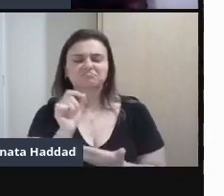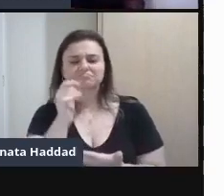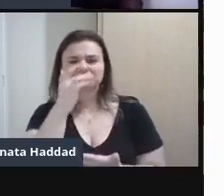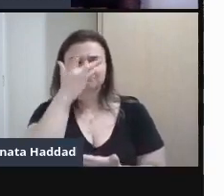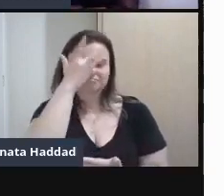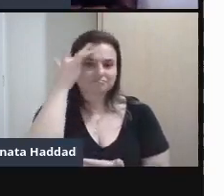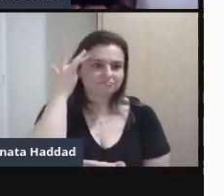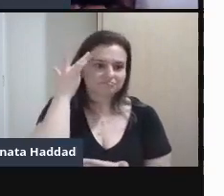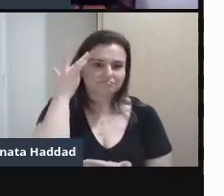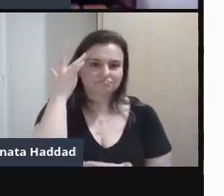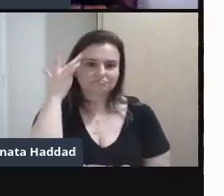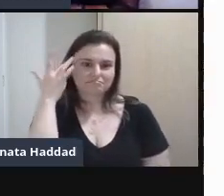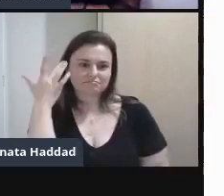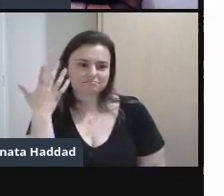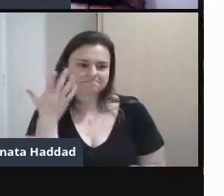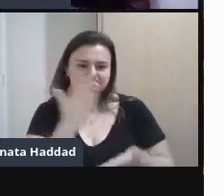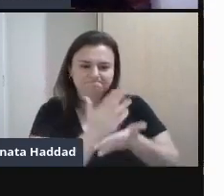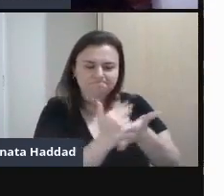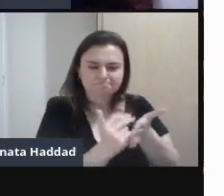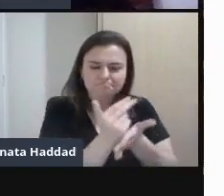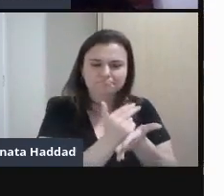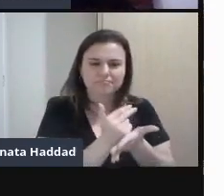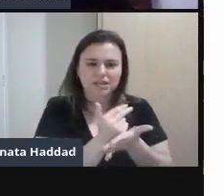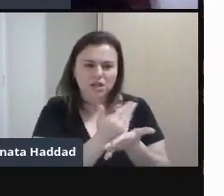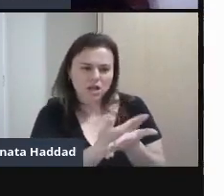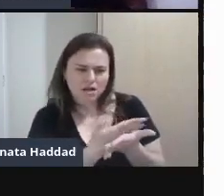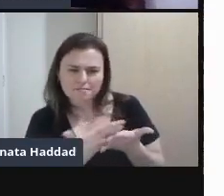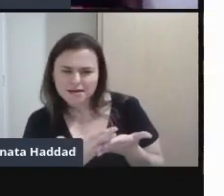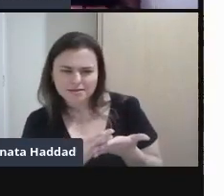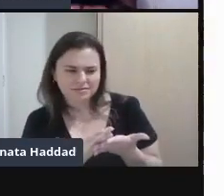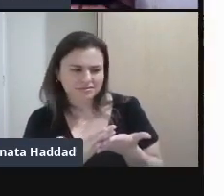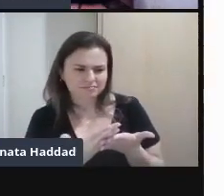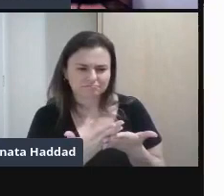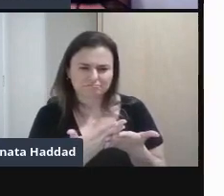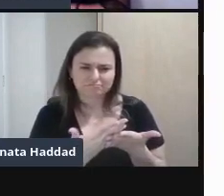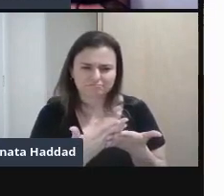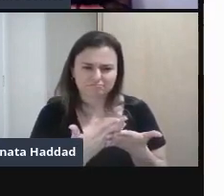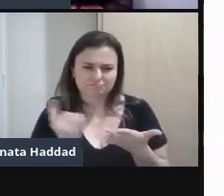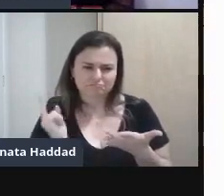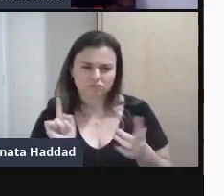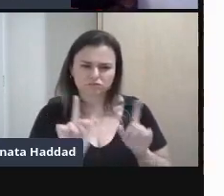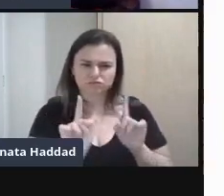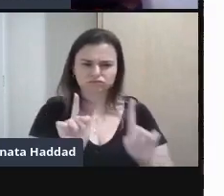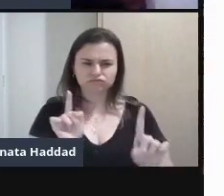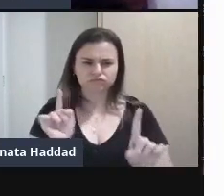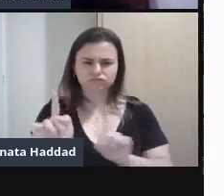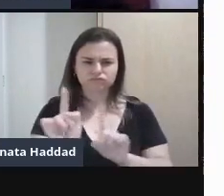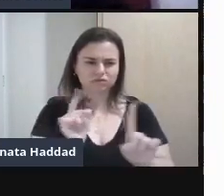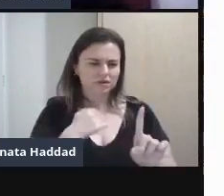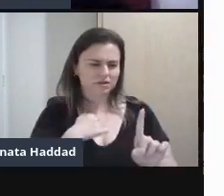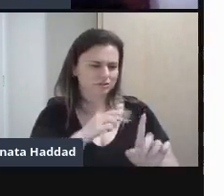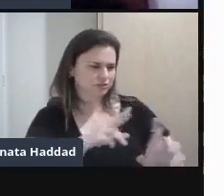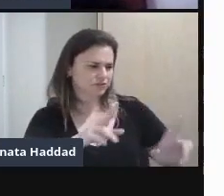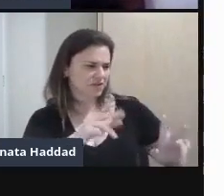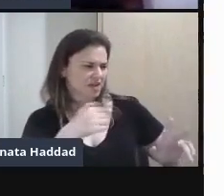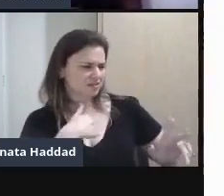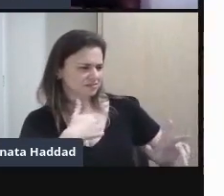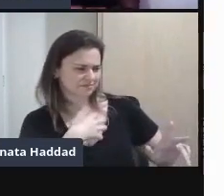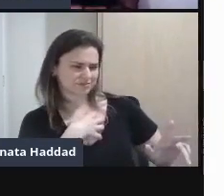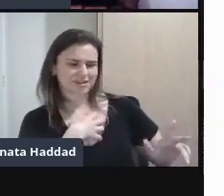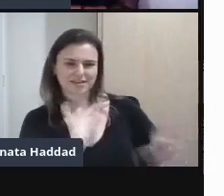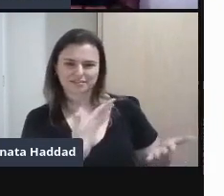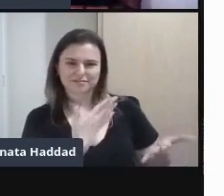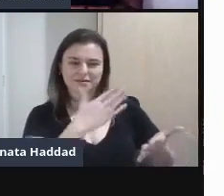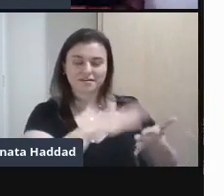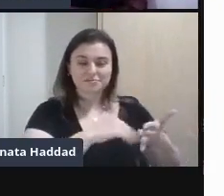saindo Ali do ateliê E começam a trazer A luz A luz A incidência De luz natural E as